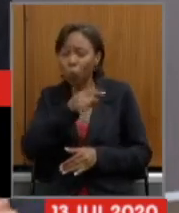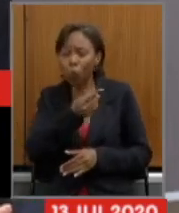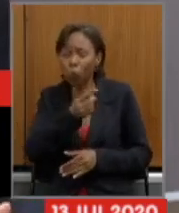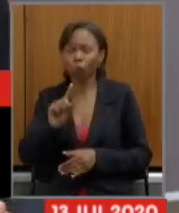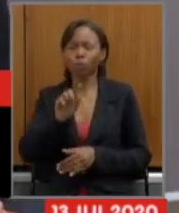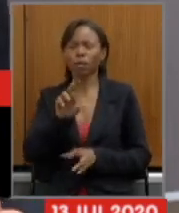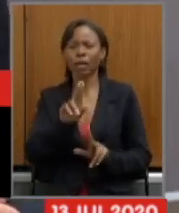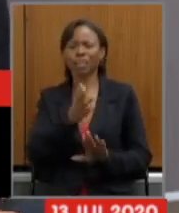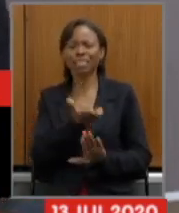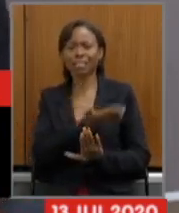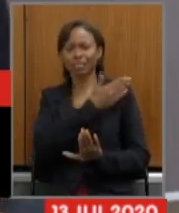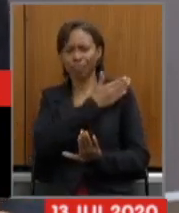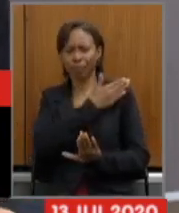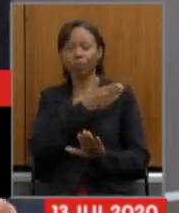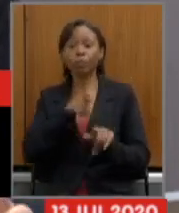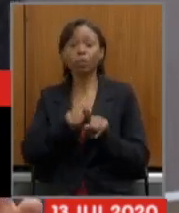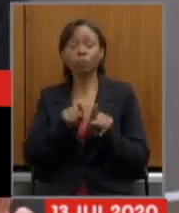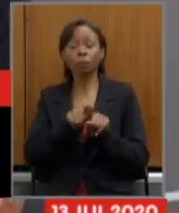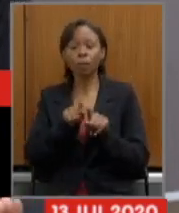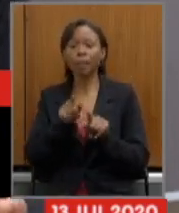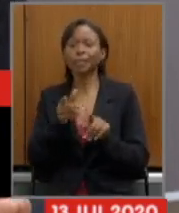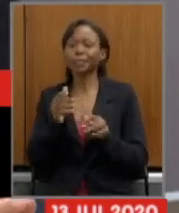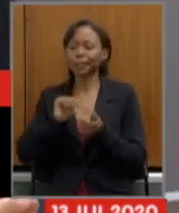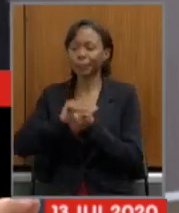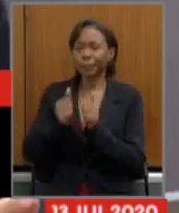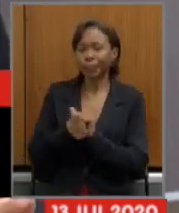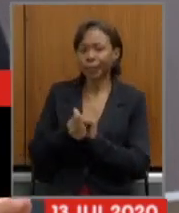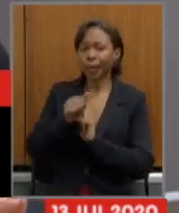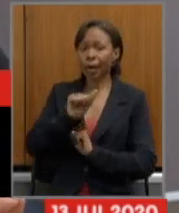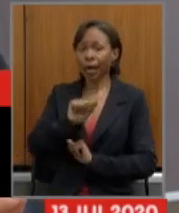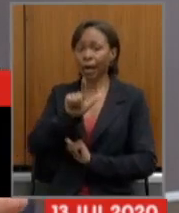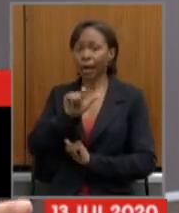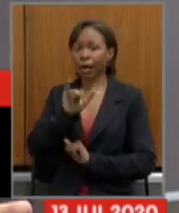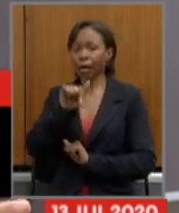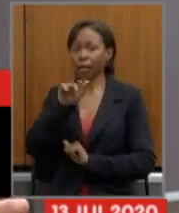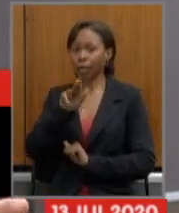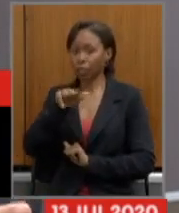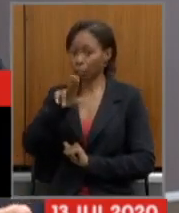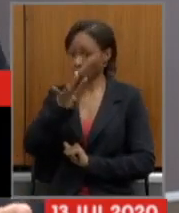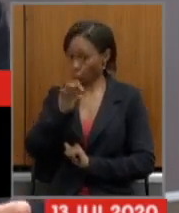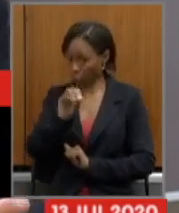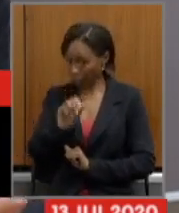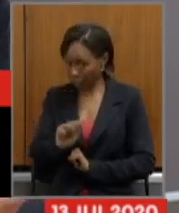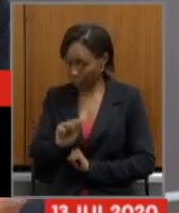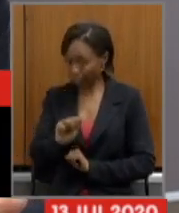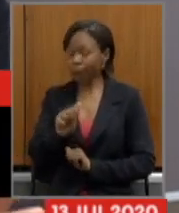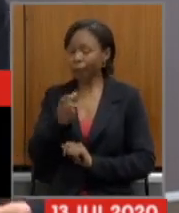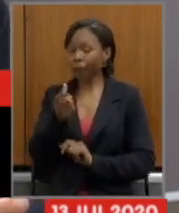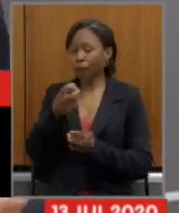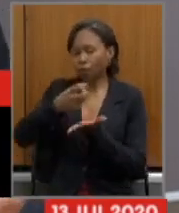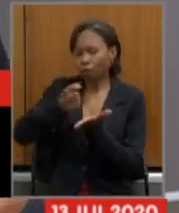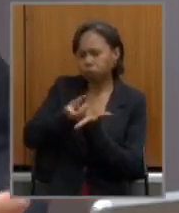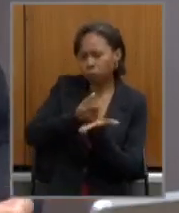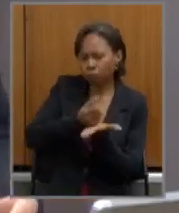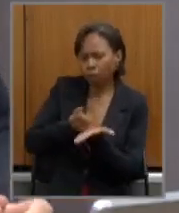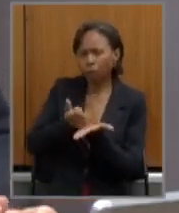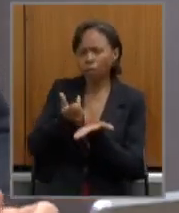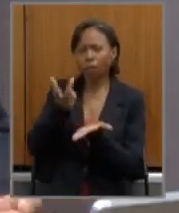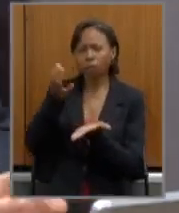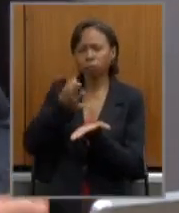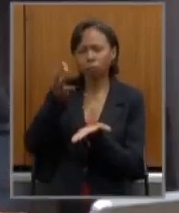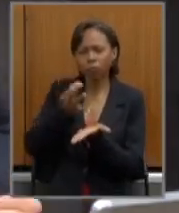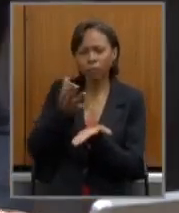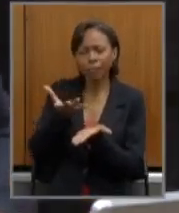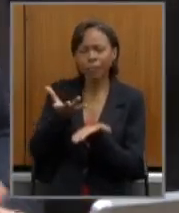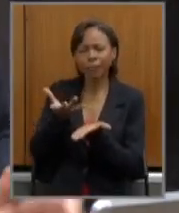Precisamos também adequar a alíquota previdenciária às regras impostas pela legislação federal e dar maior sustentabilidade